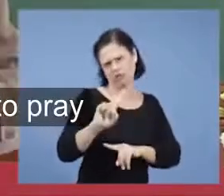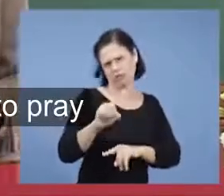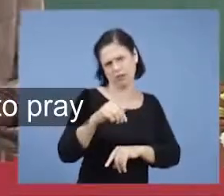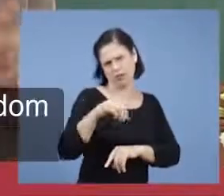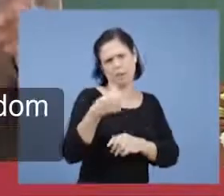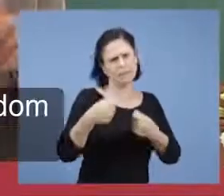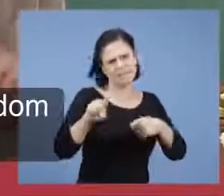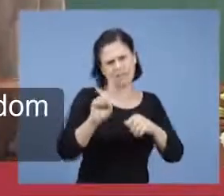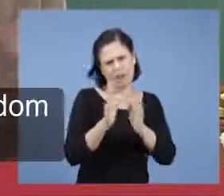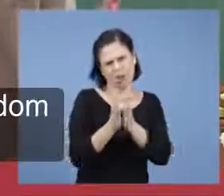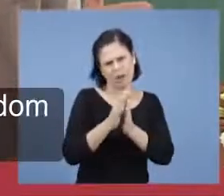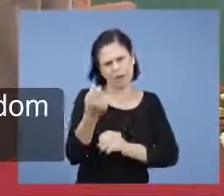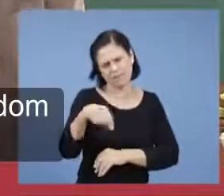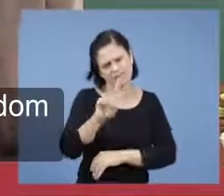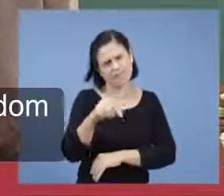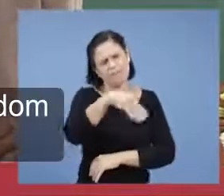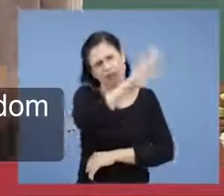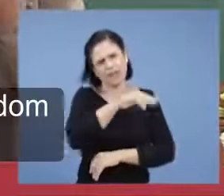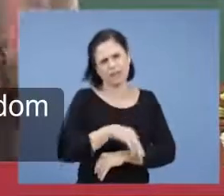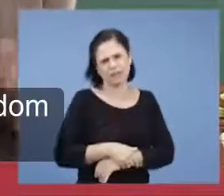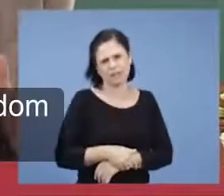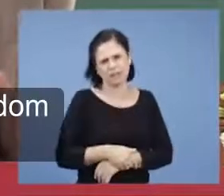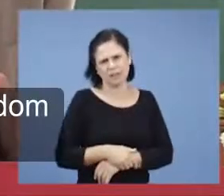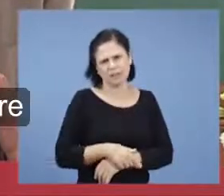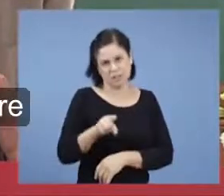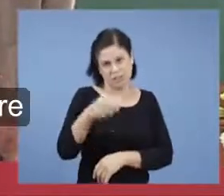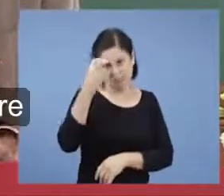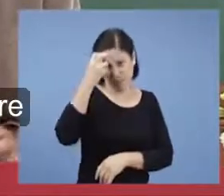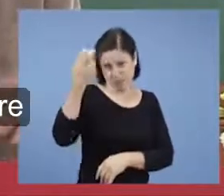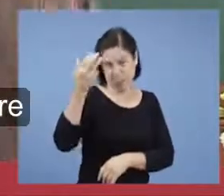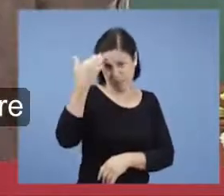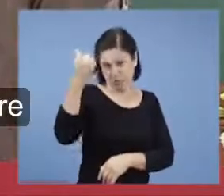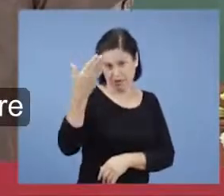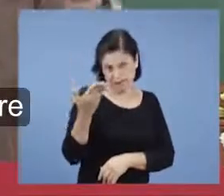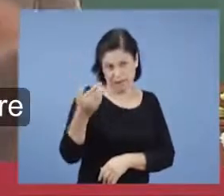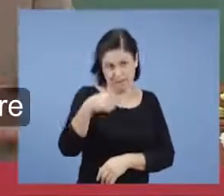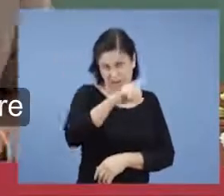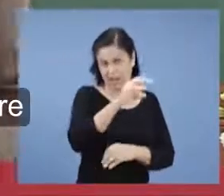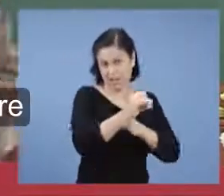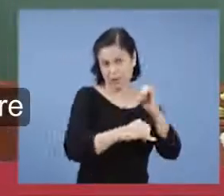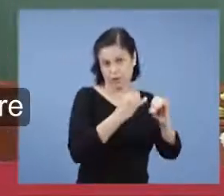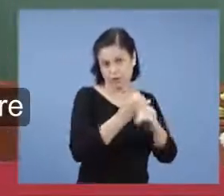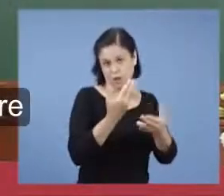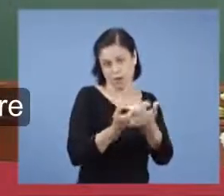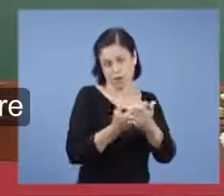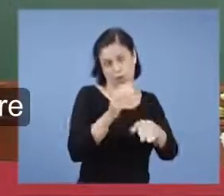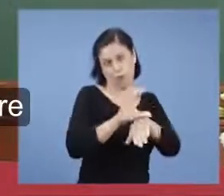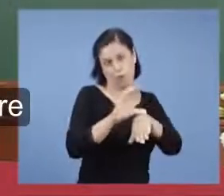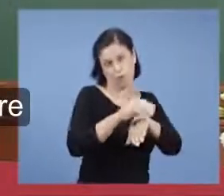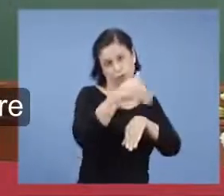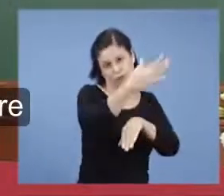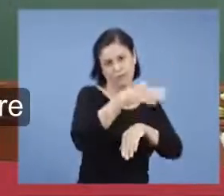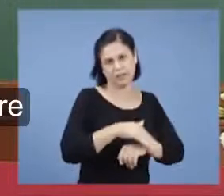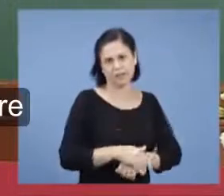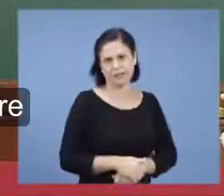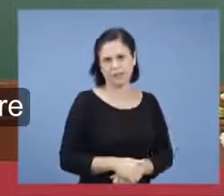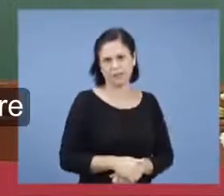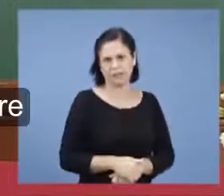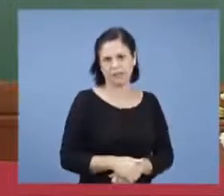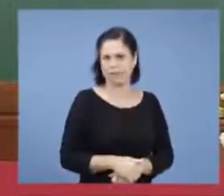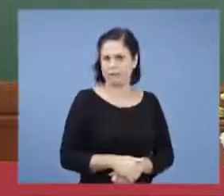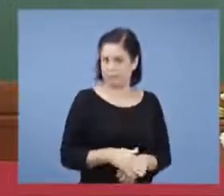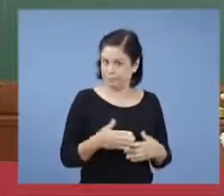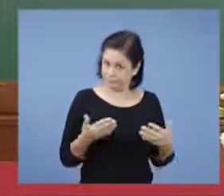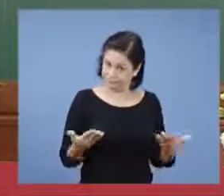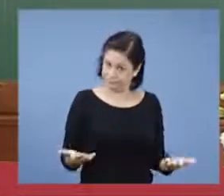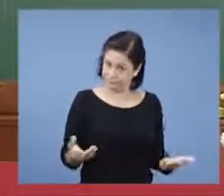Não precisa orar, você não precisa nada disso. Você quer sabedoria, você precisa. Faz um curso. E aqui é a coisa, então